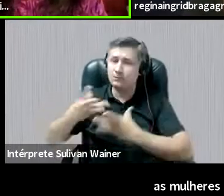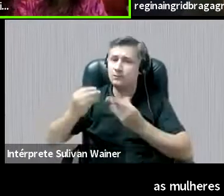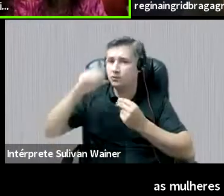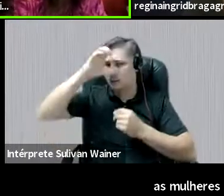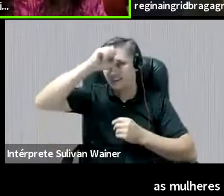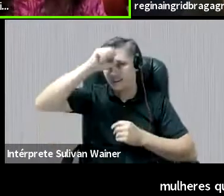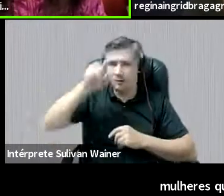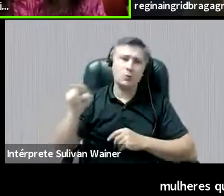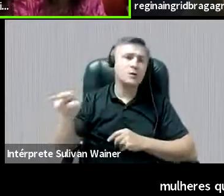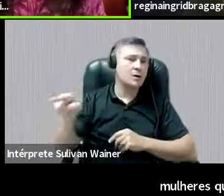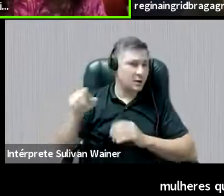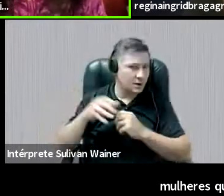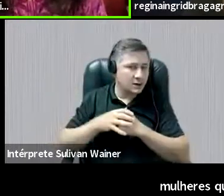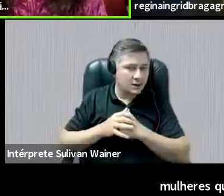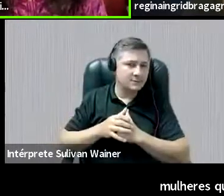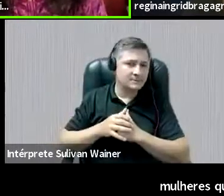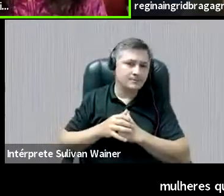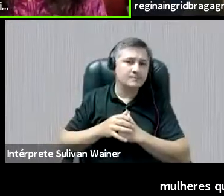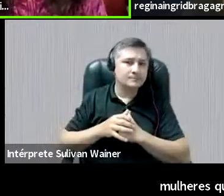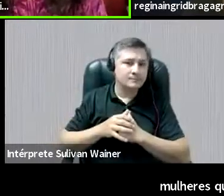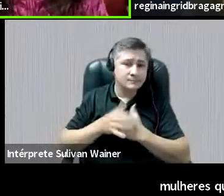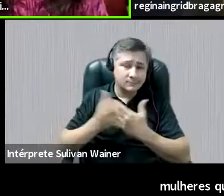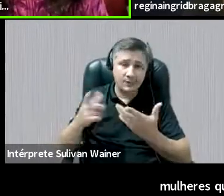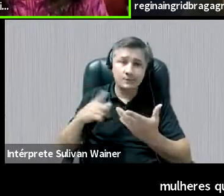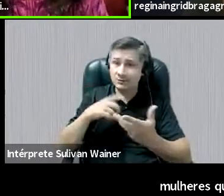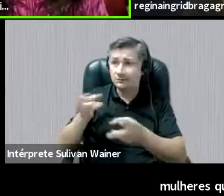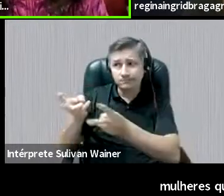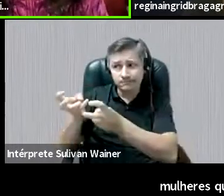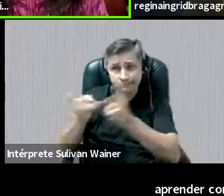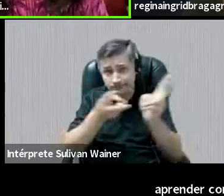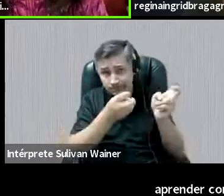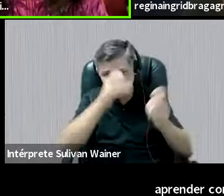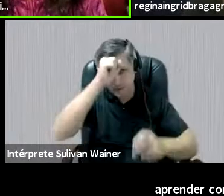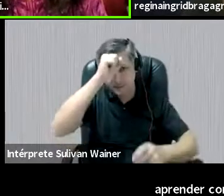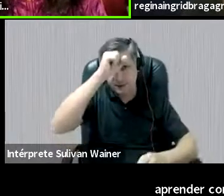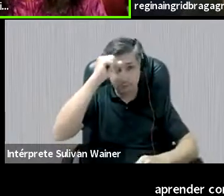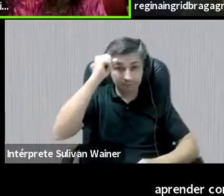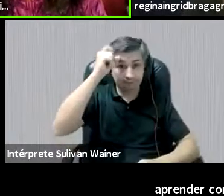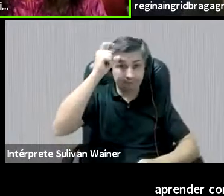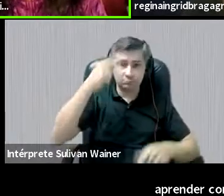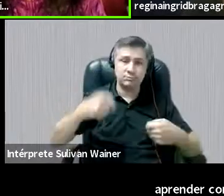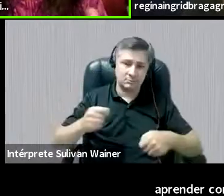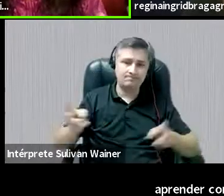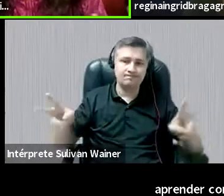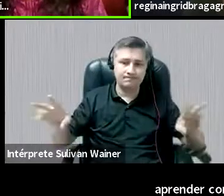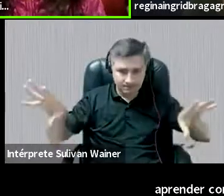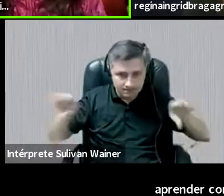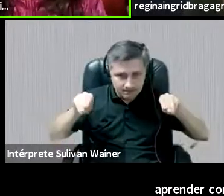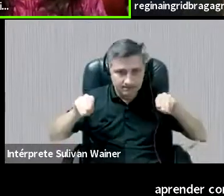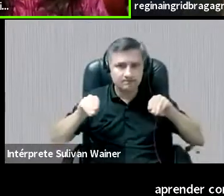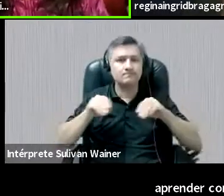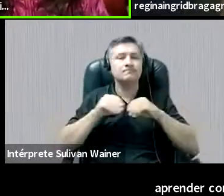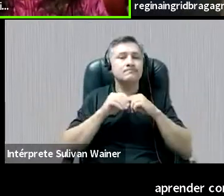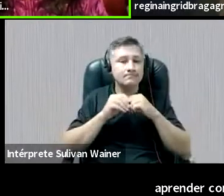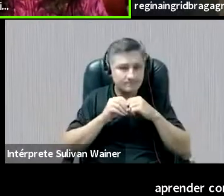Nós temos demais a aprender com elas, né? E também, assim...